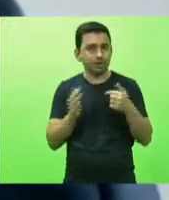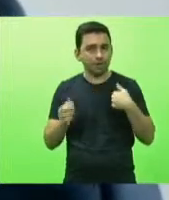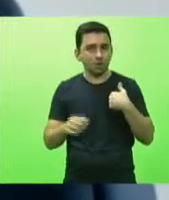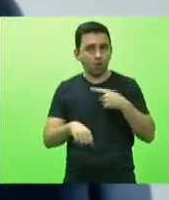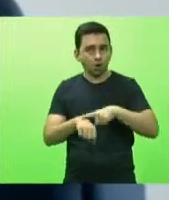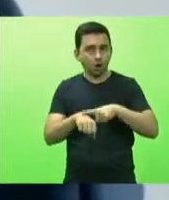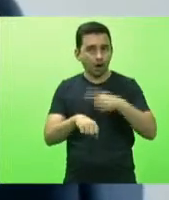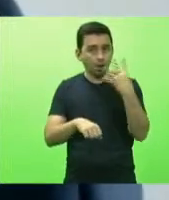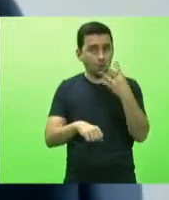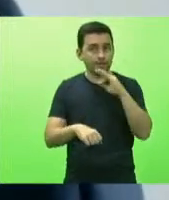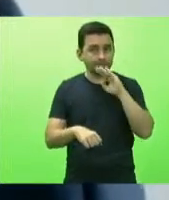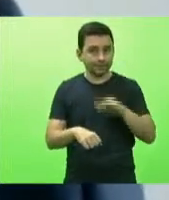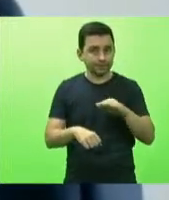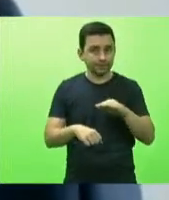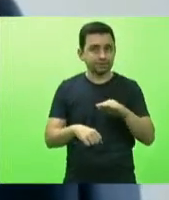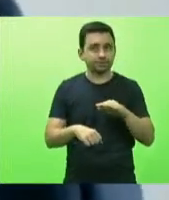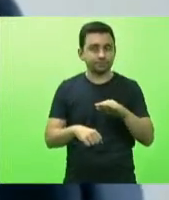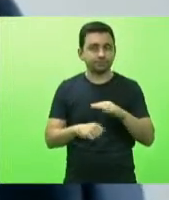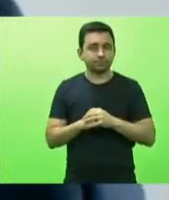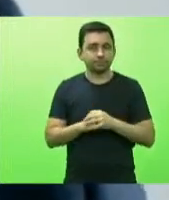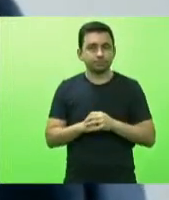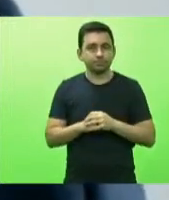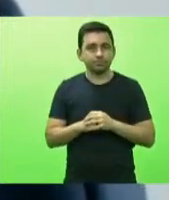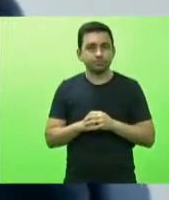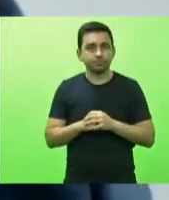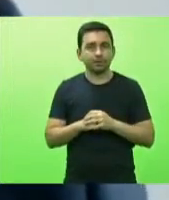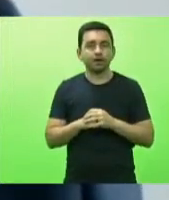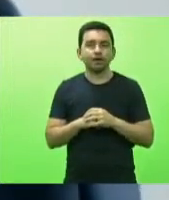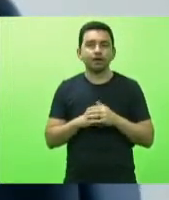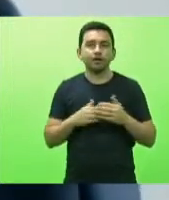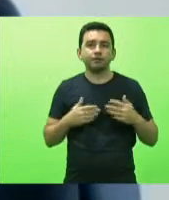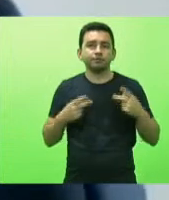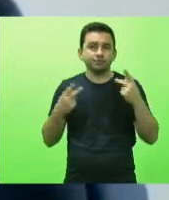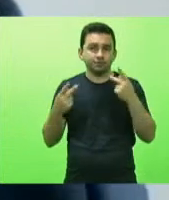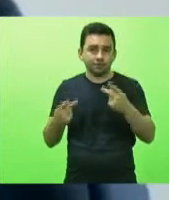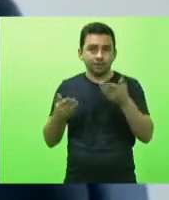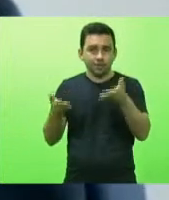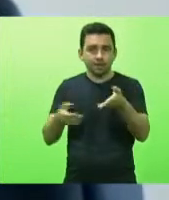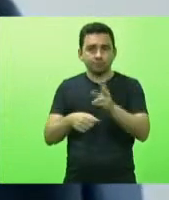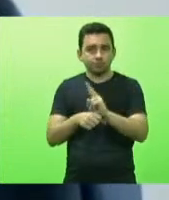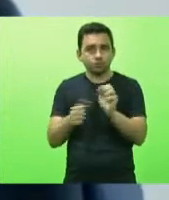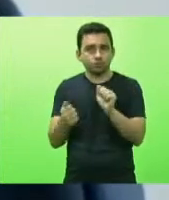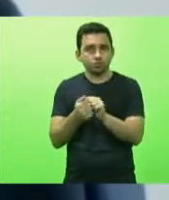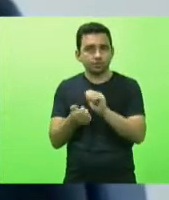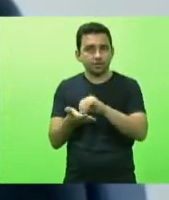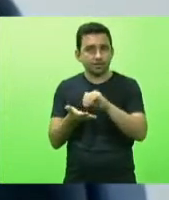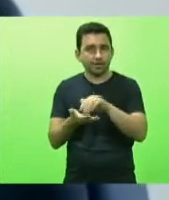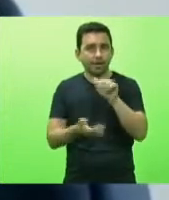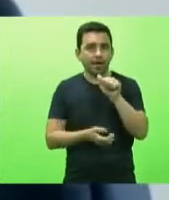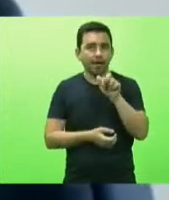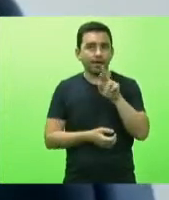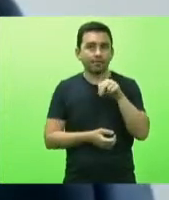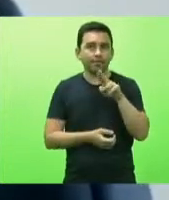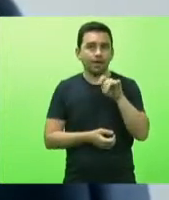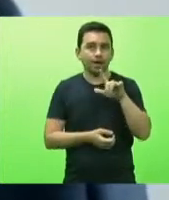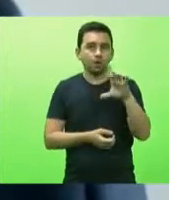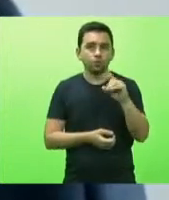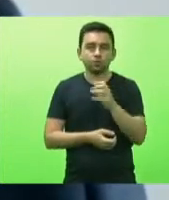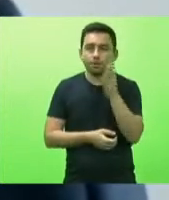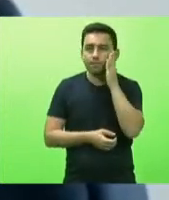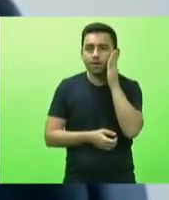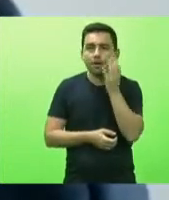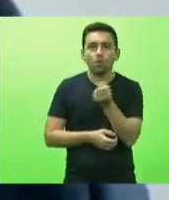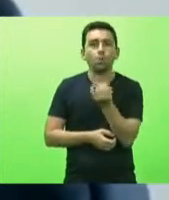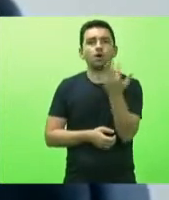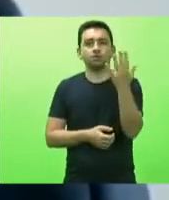agenda ou teria uma agenda da Secretaria de Vigilância e Saúde do secretário Arnaldo para discutir então o quantitativo para Santa